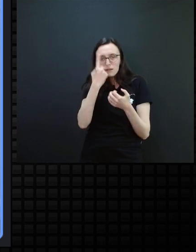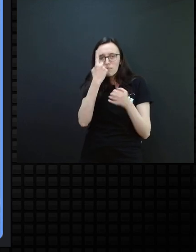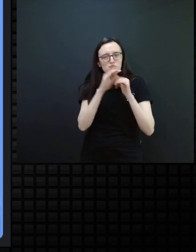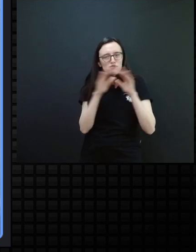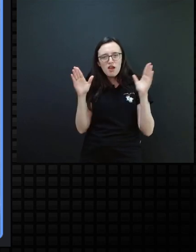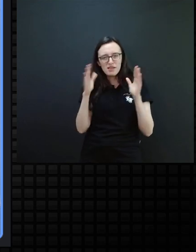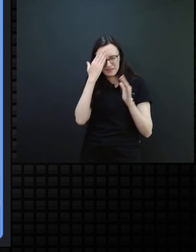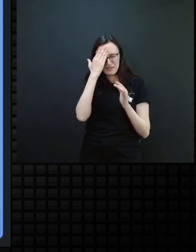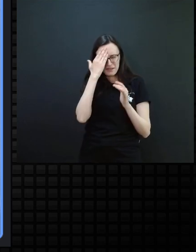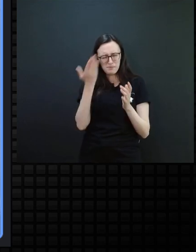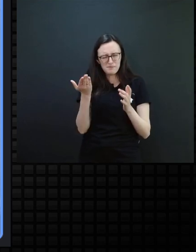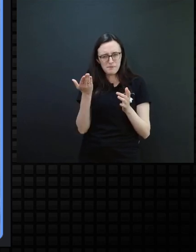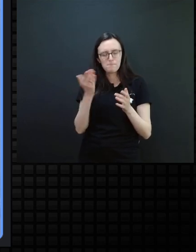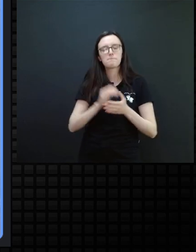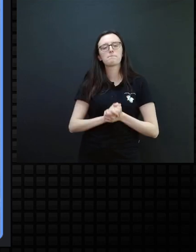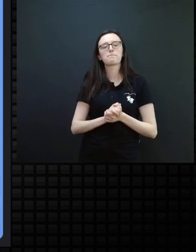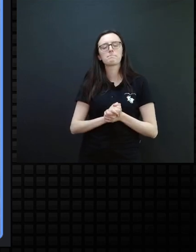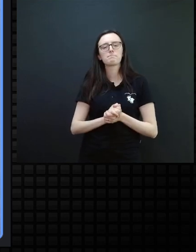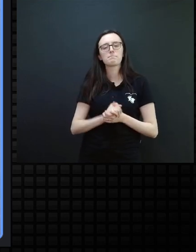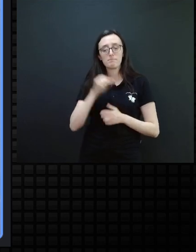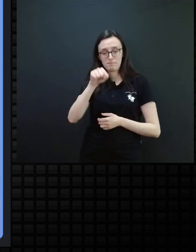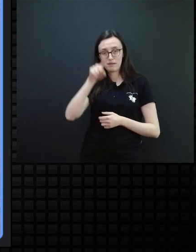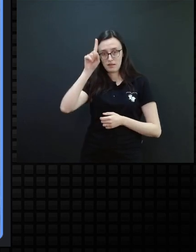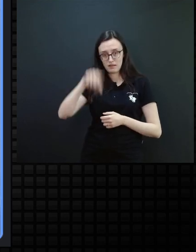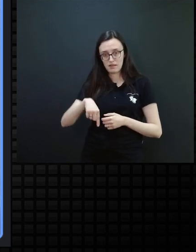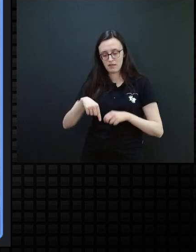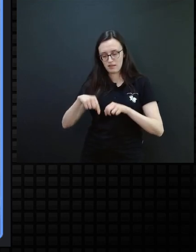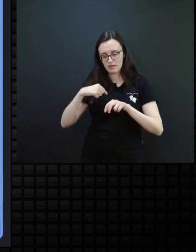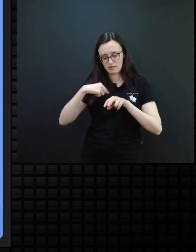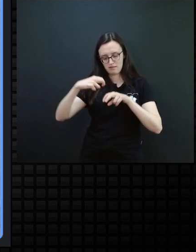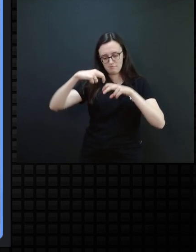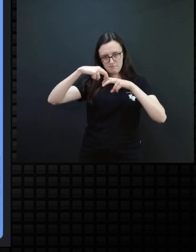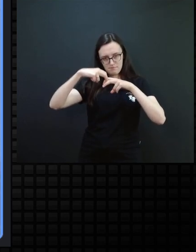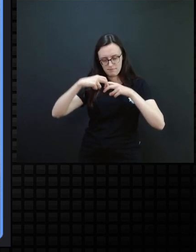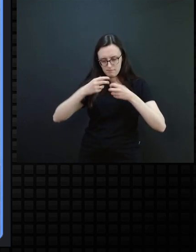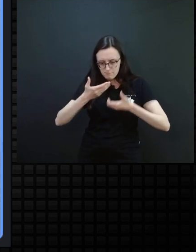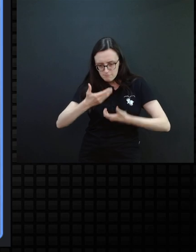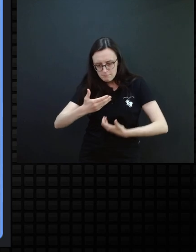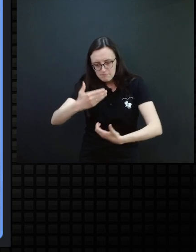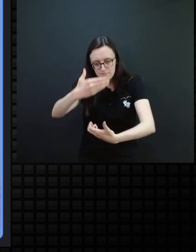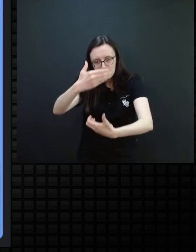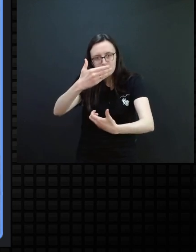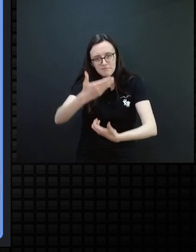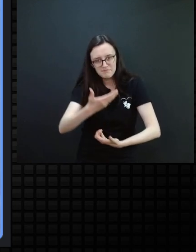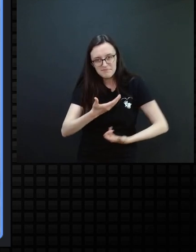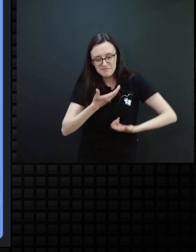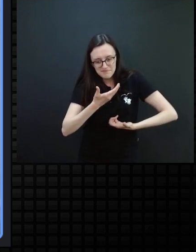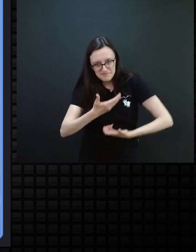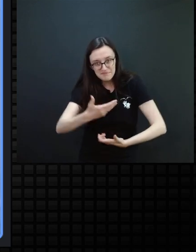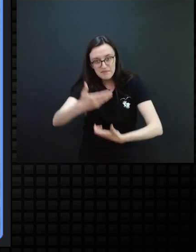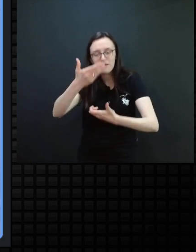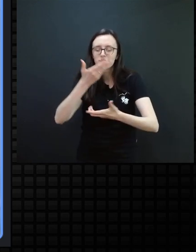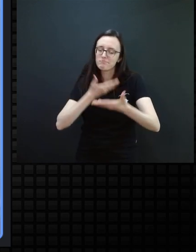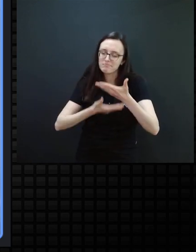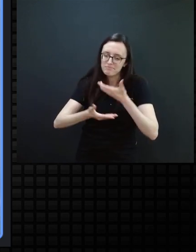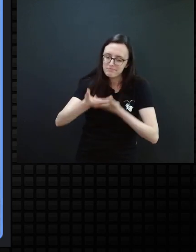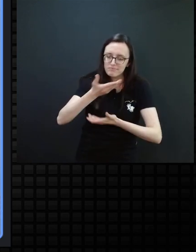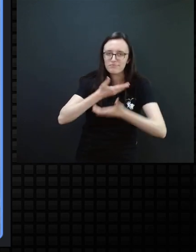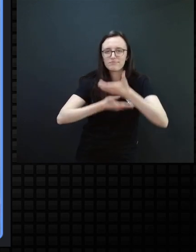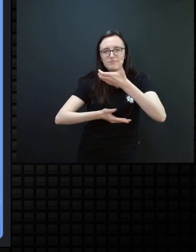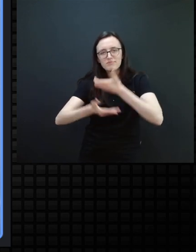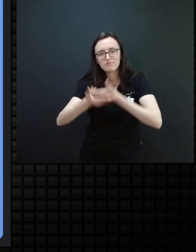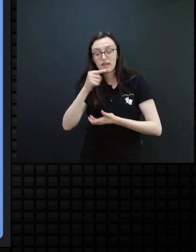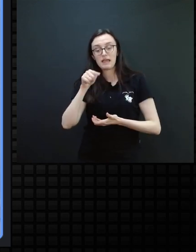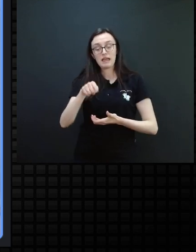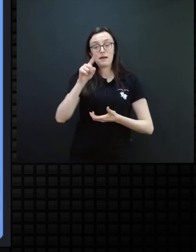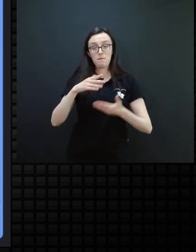tá? Isso vale, neste balanceio pra frente, pra trás, essas interações em que está o